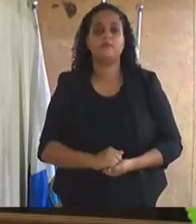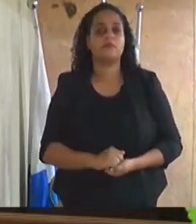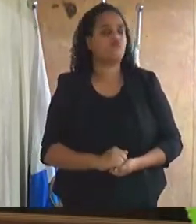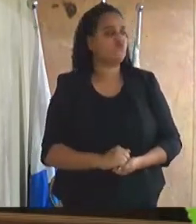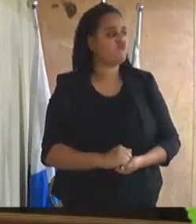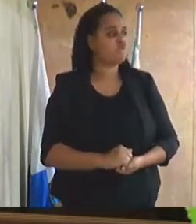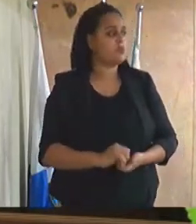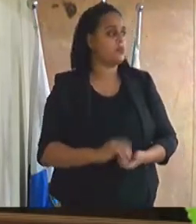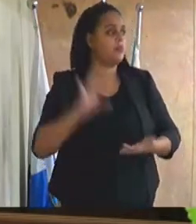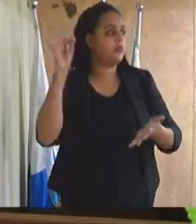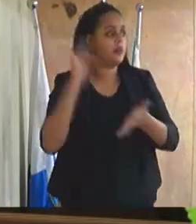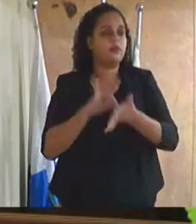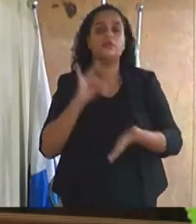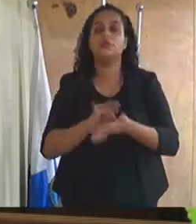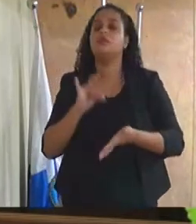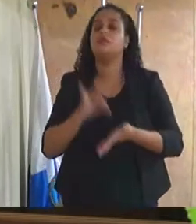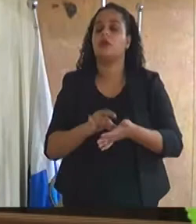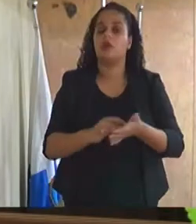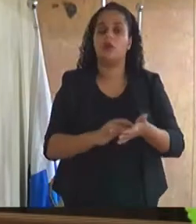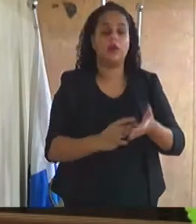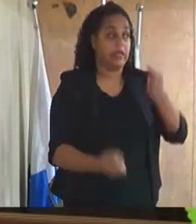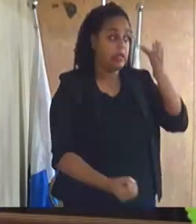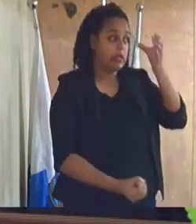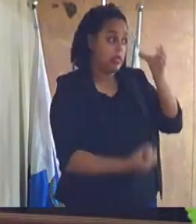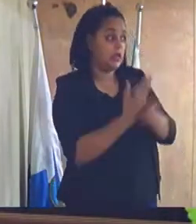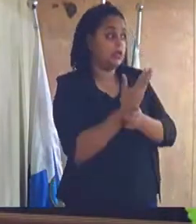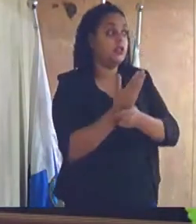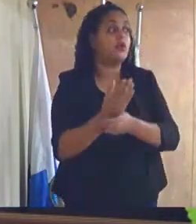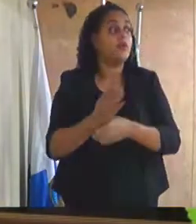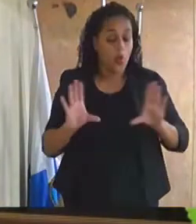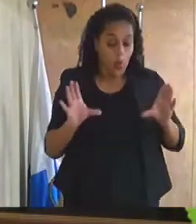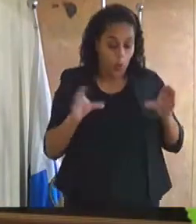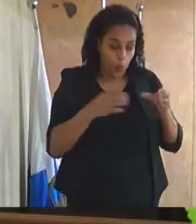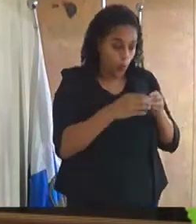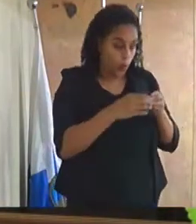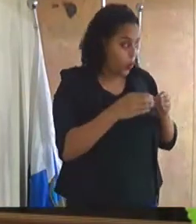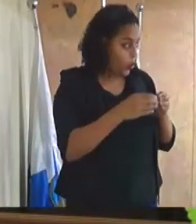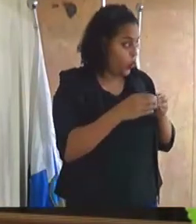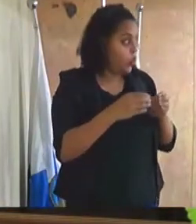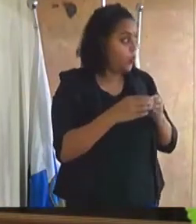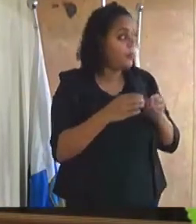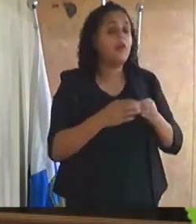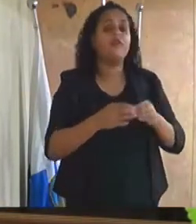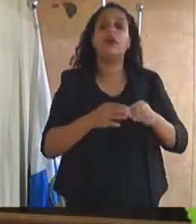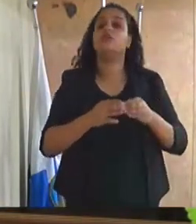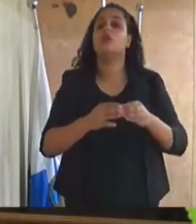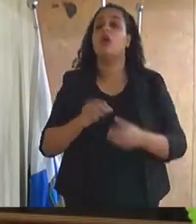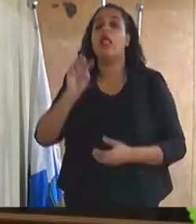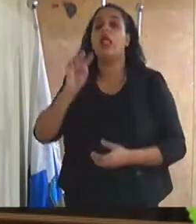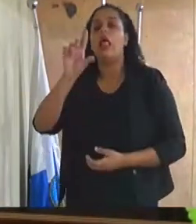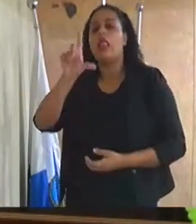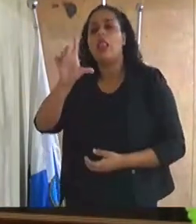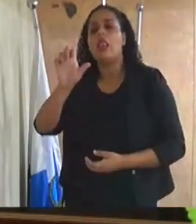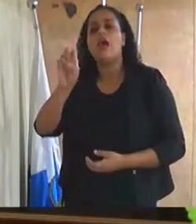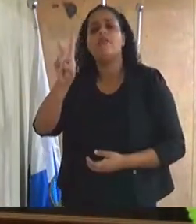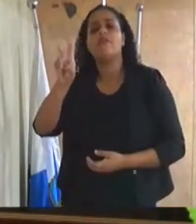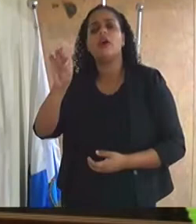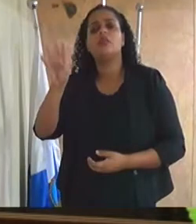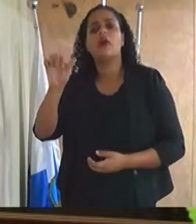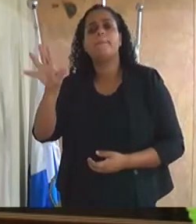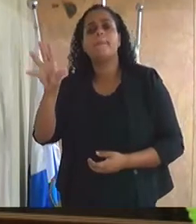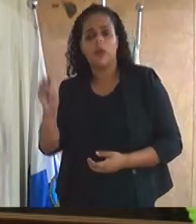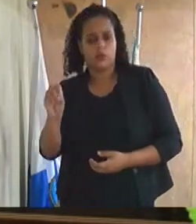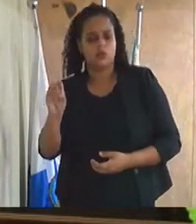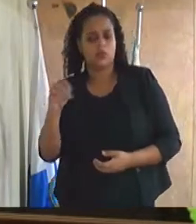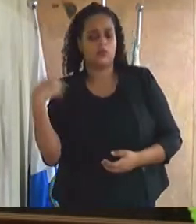na verdade, constituída depois que a comissão faz os levantamentos, coisa e tal, então, constitucionalmente, ela